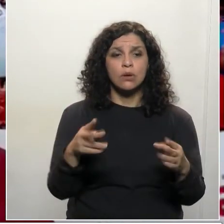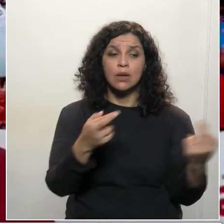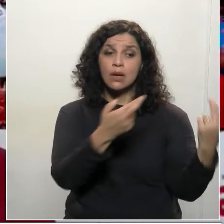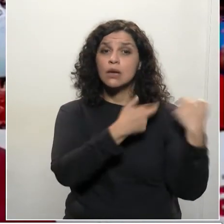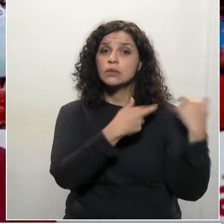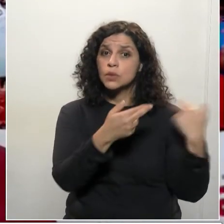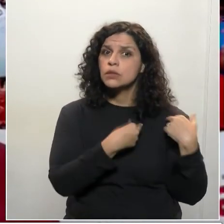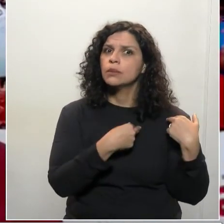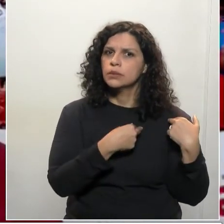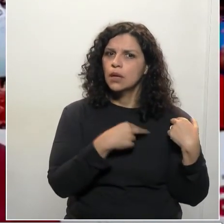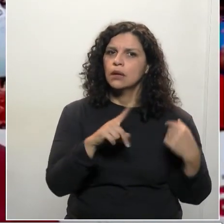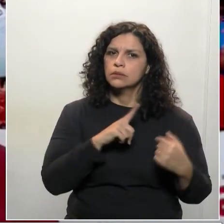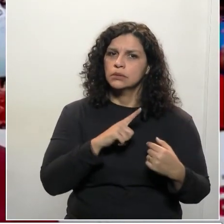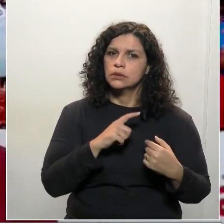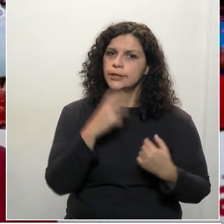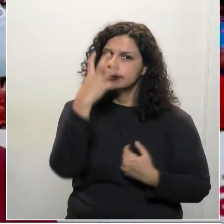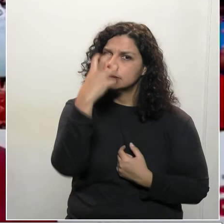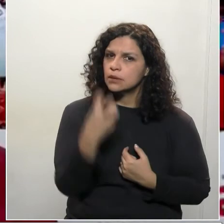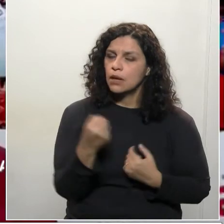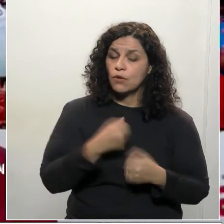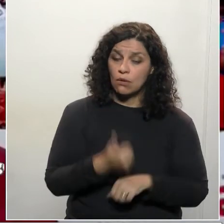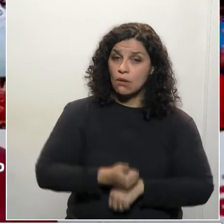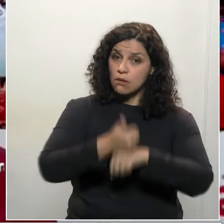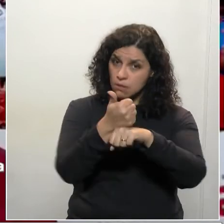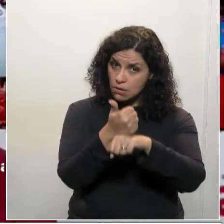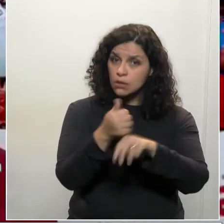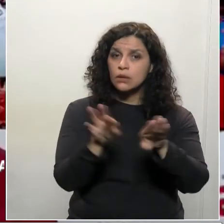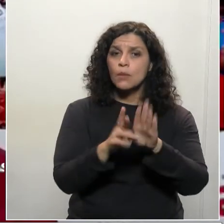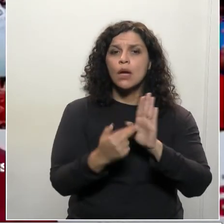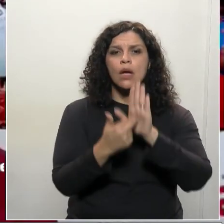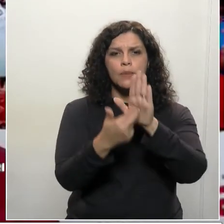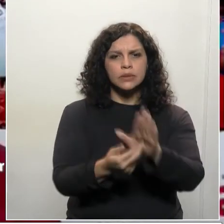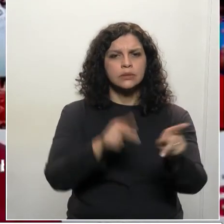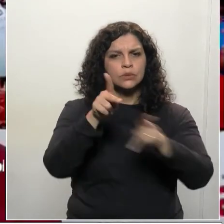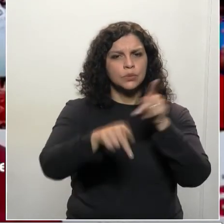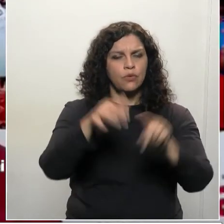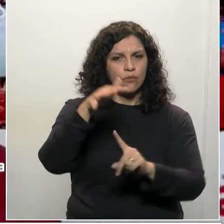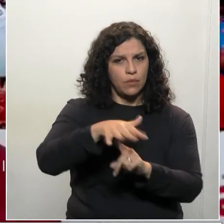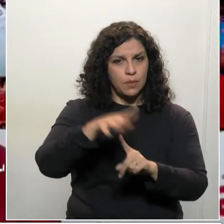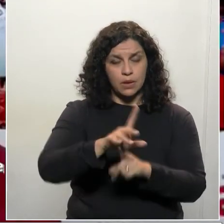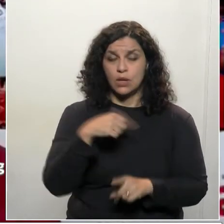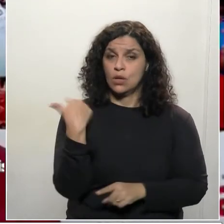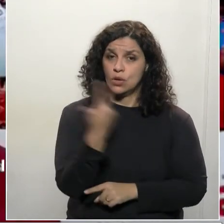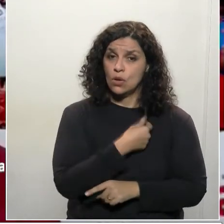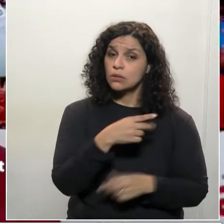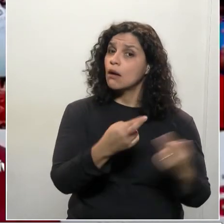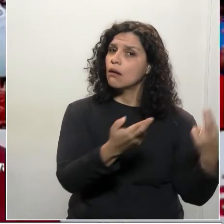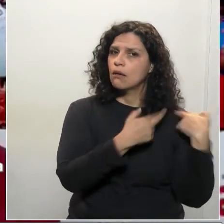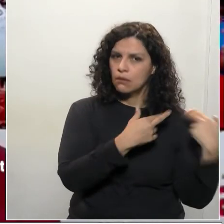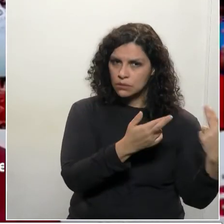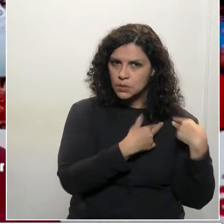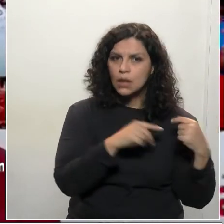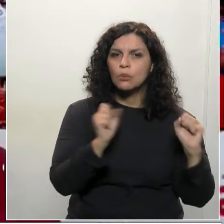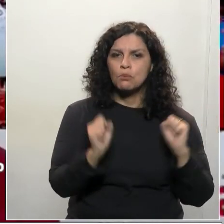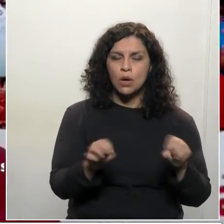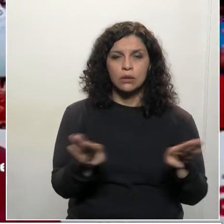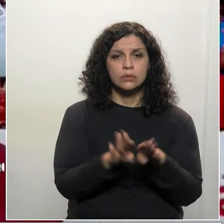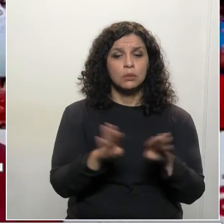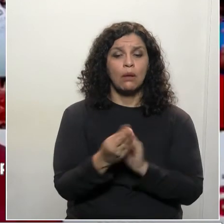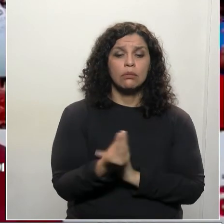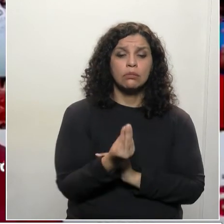responsabilidade, como lideranças, como representantes do povo paranaense, nós temos a grande responsabilidade de poder